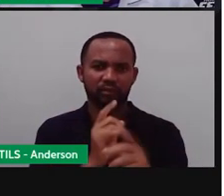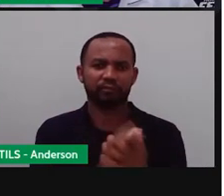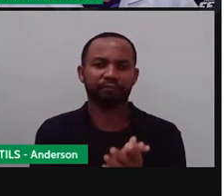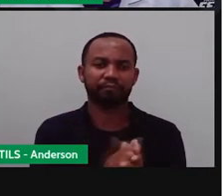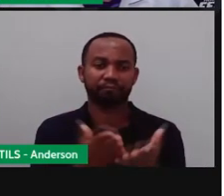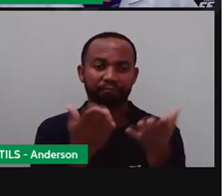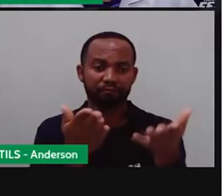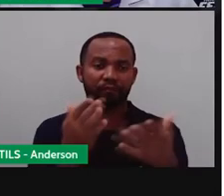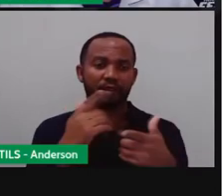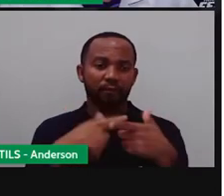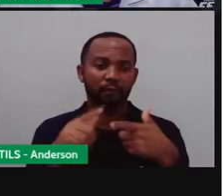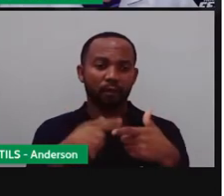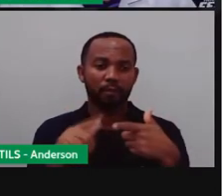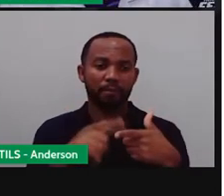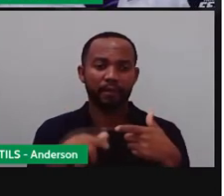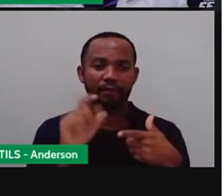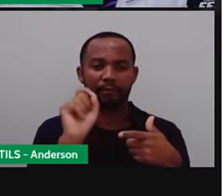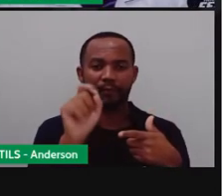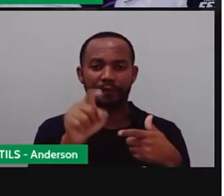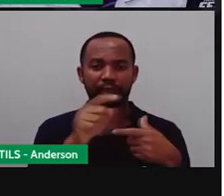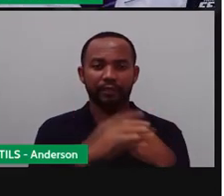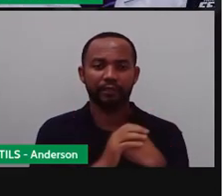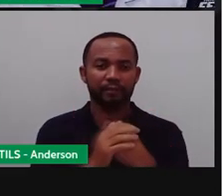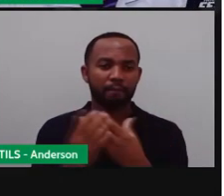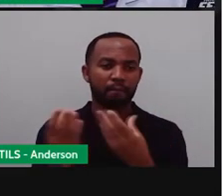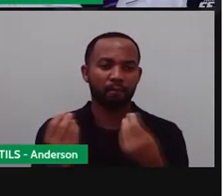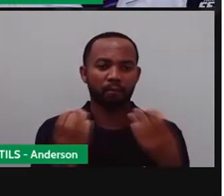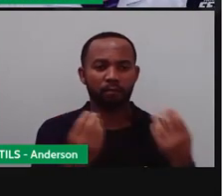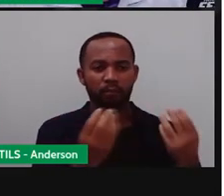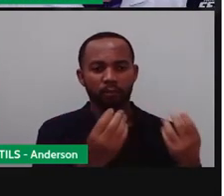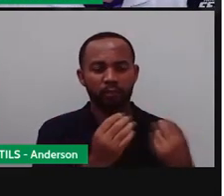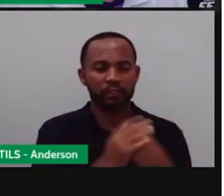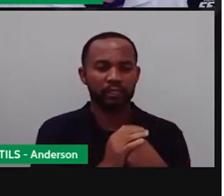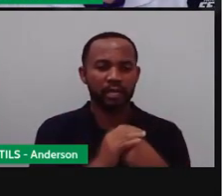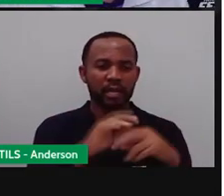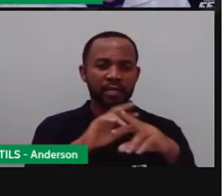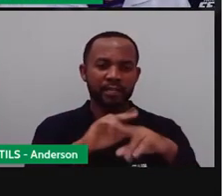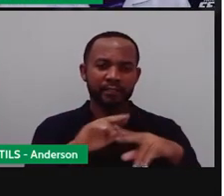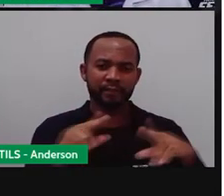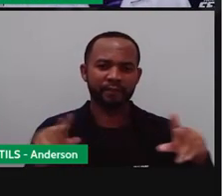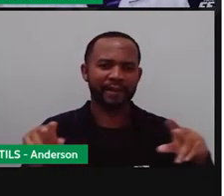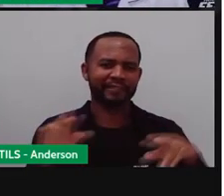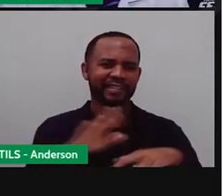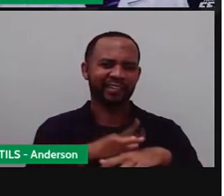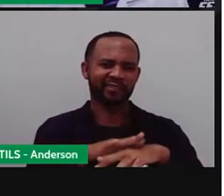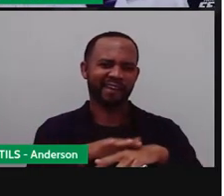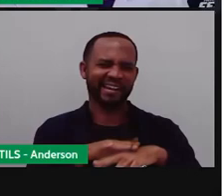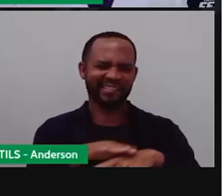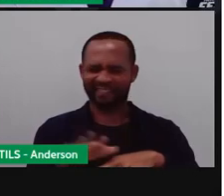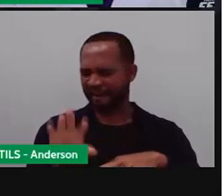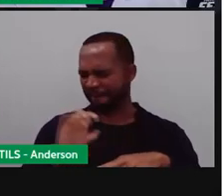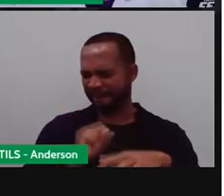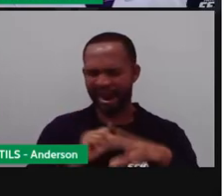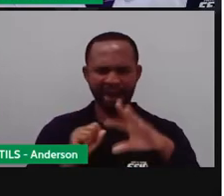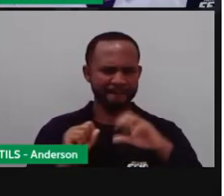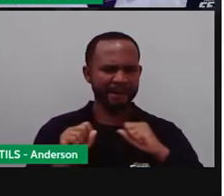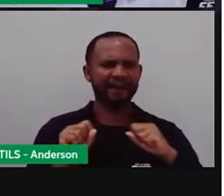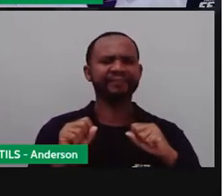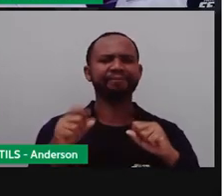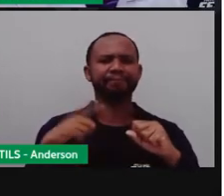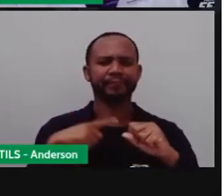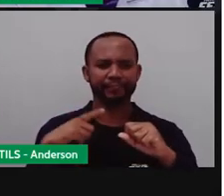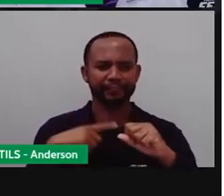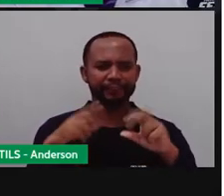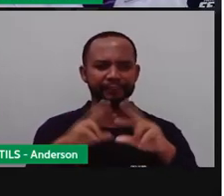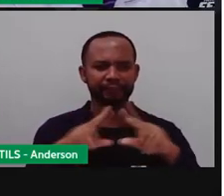consequência dessa atitude é o quê? A proliferação de diversas doenças. Pois é. Jogar